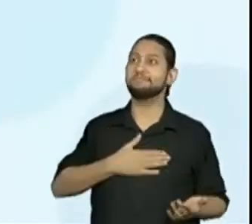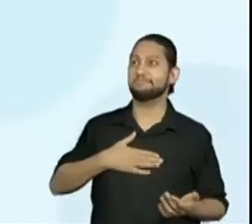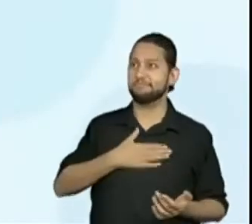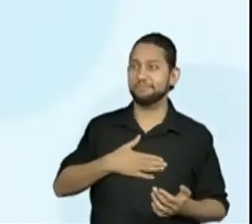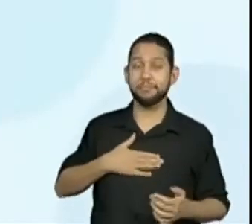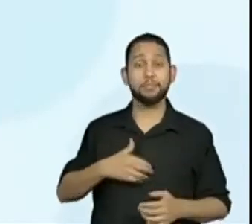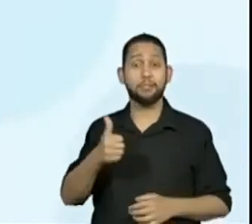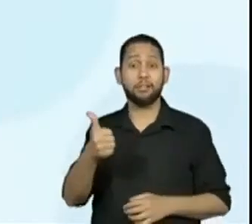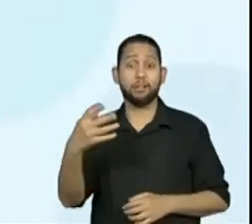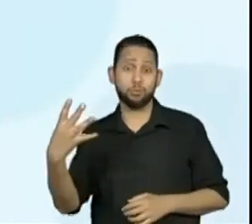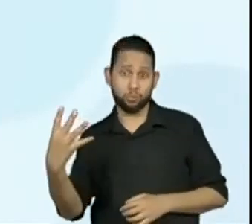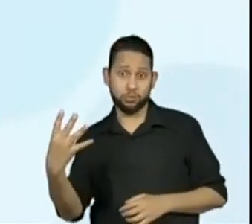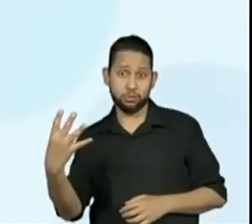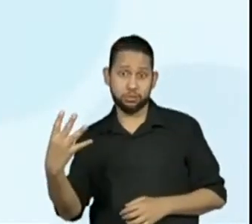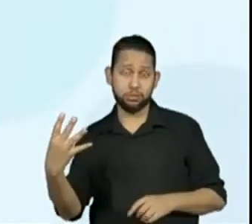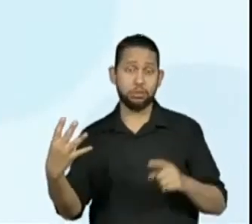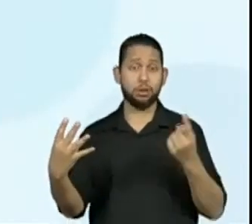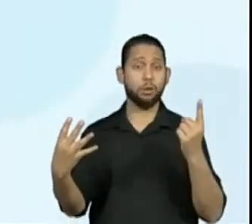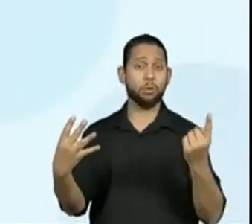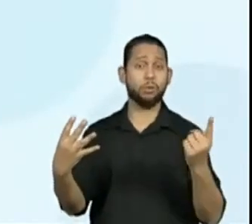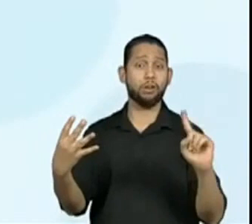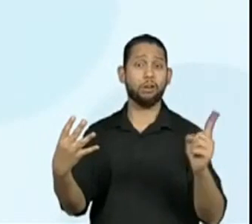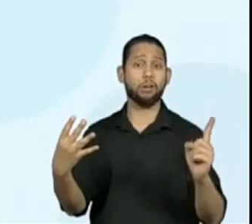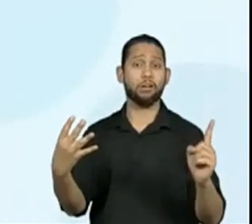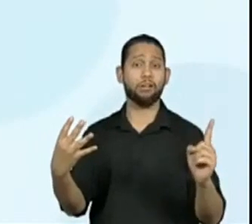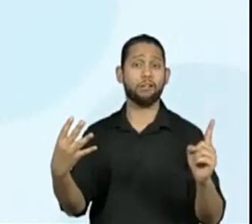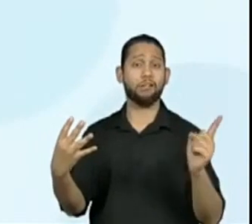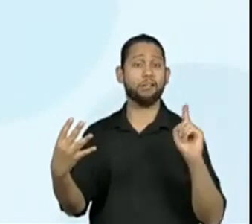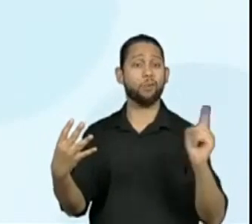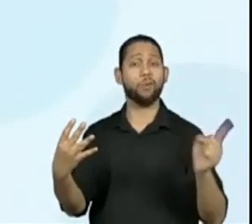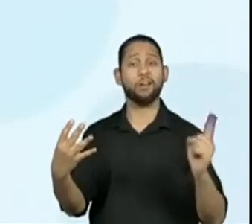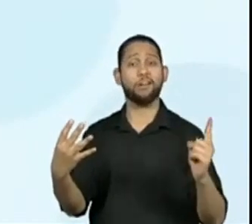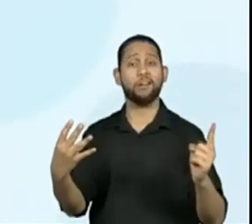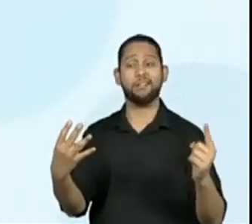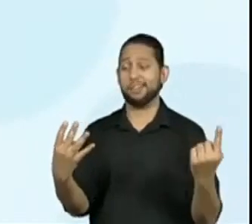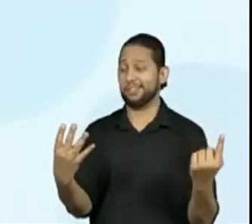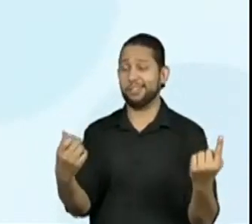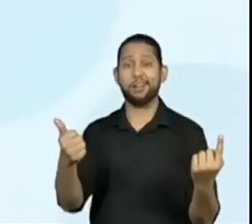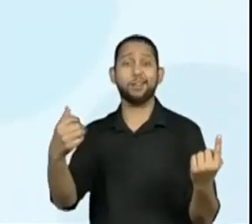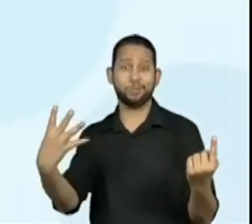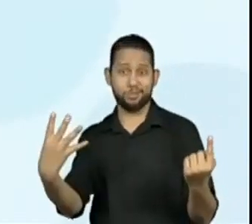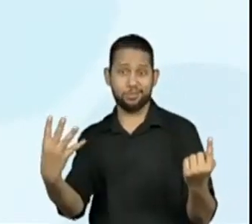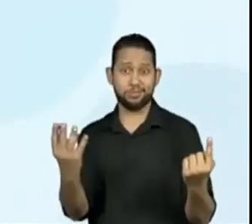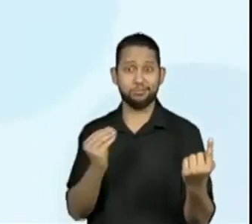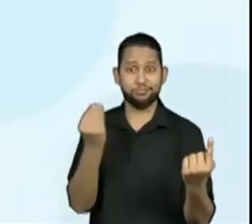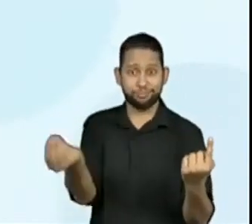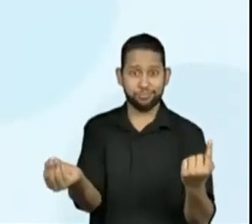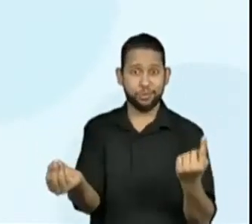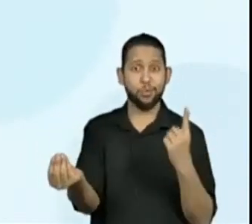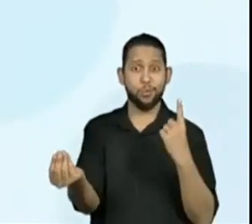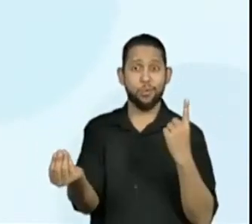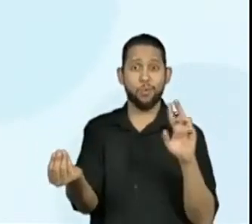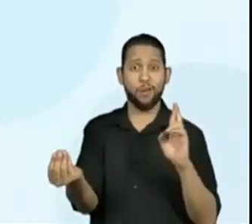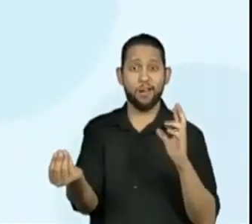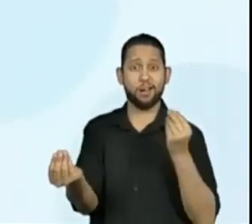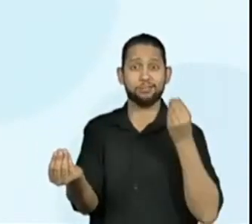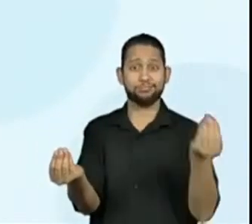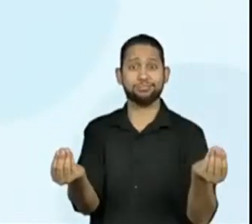14 para uma pessoa, 14 reais e 1 real para outra pessoa.